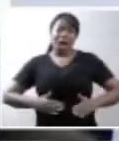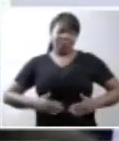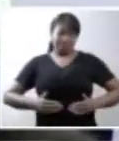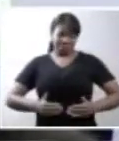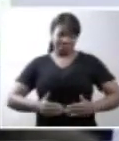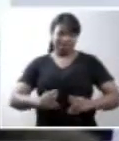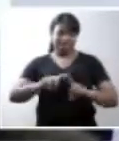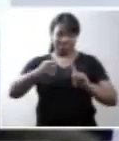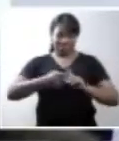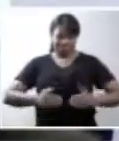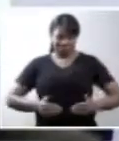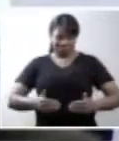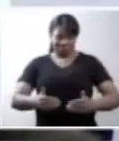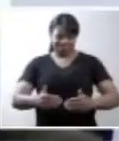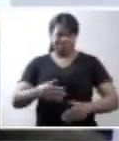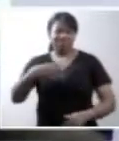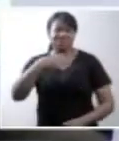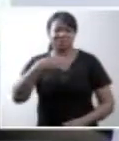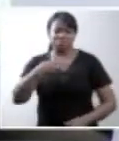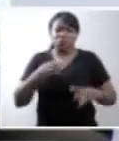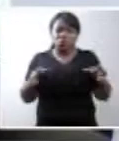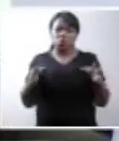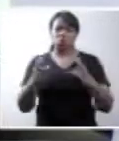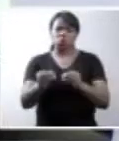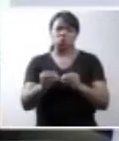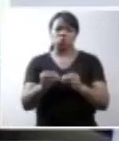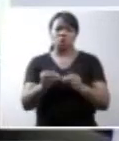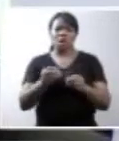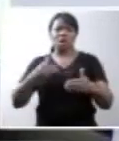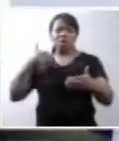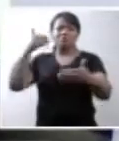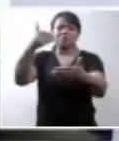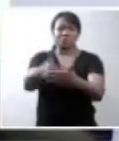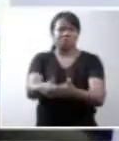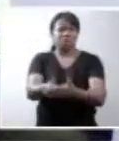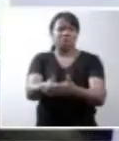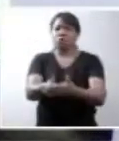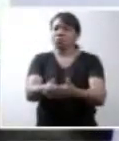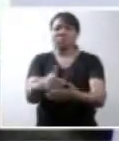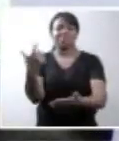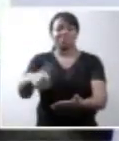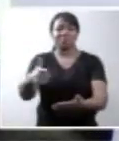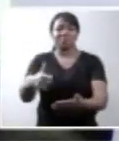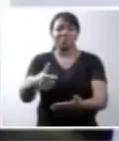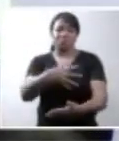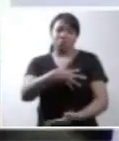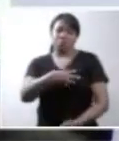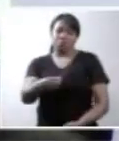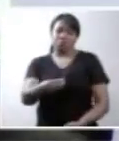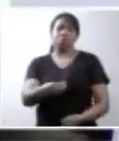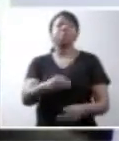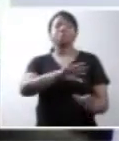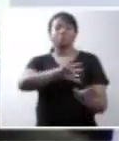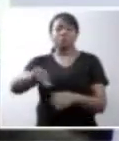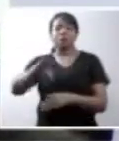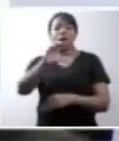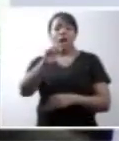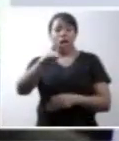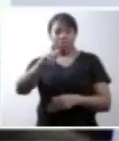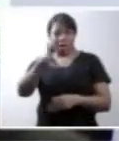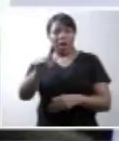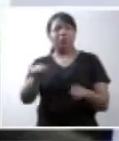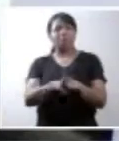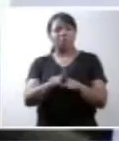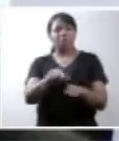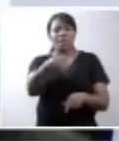estaria crescendo. Eu sentindo tudo e, no final, eu não ia tê-lo. Camila teve dez